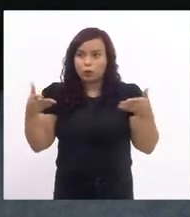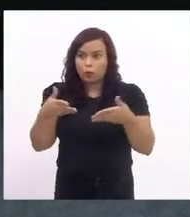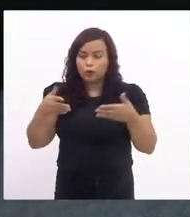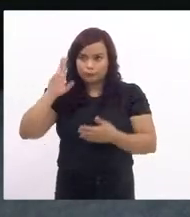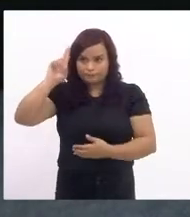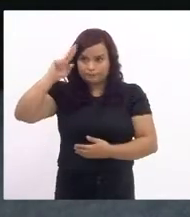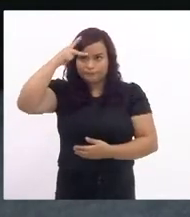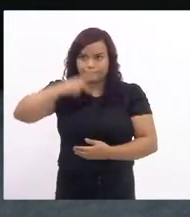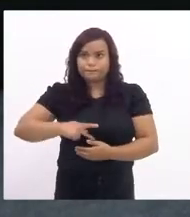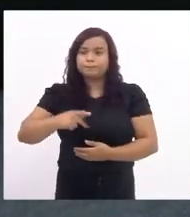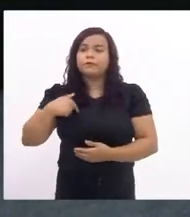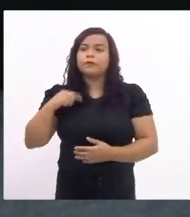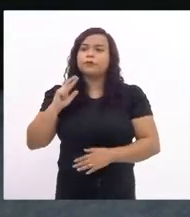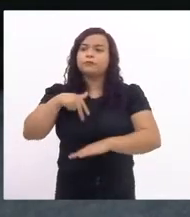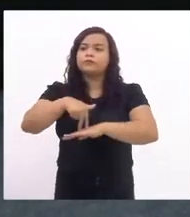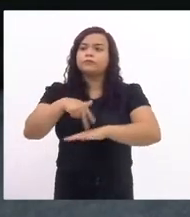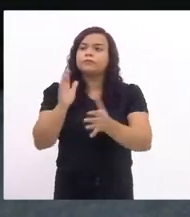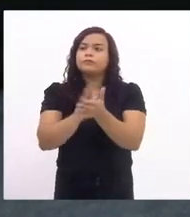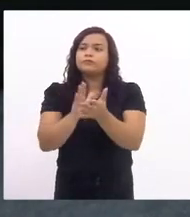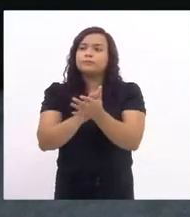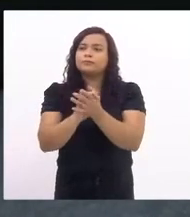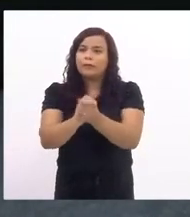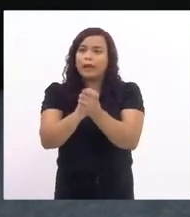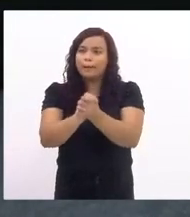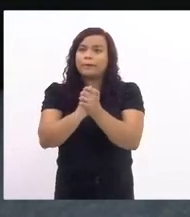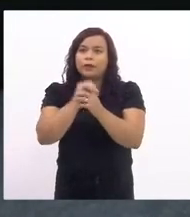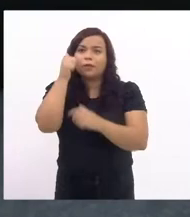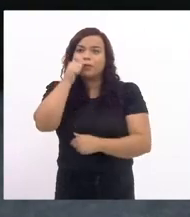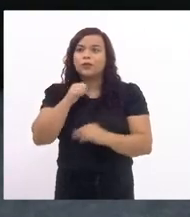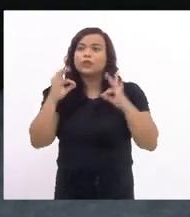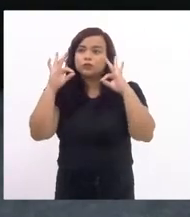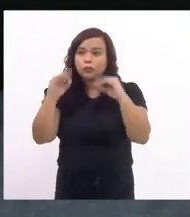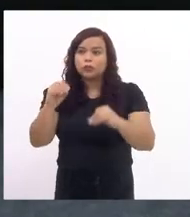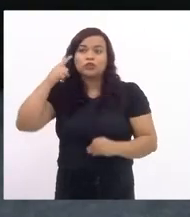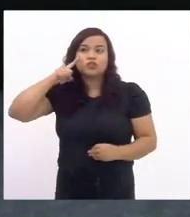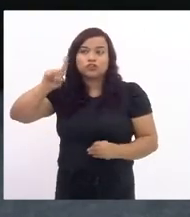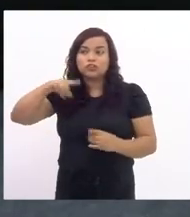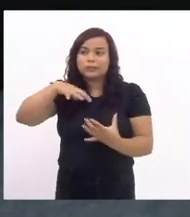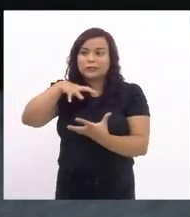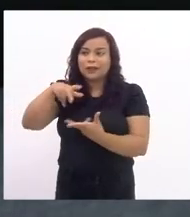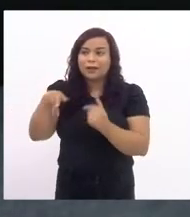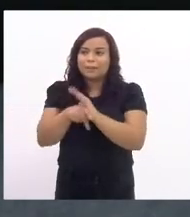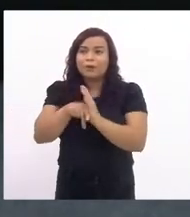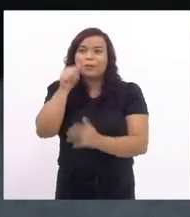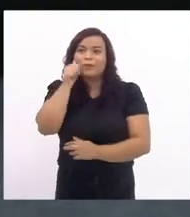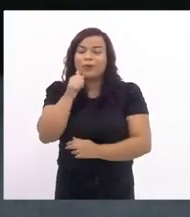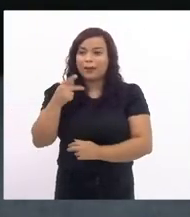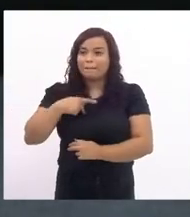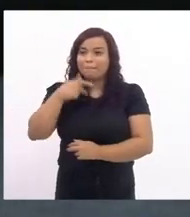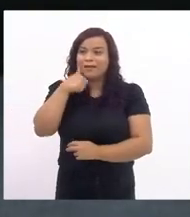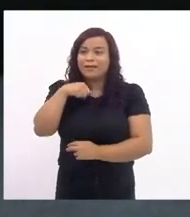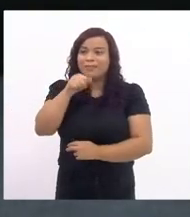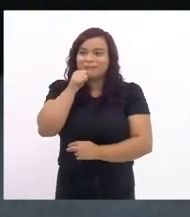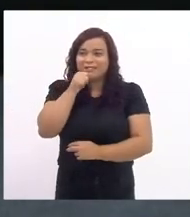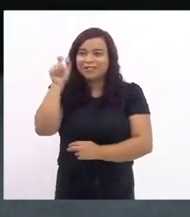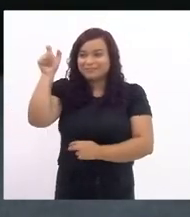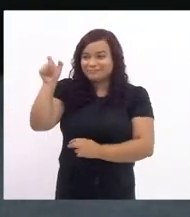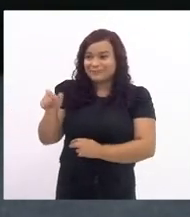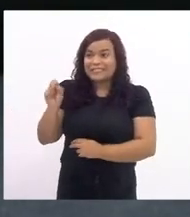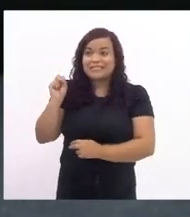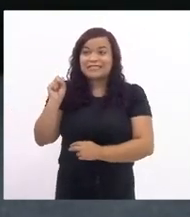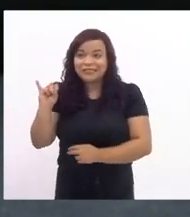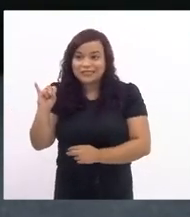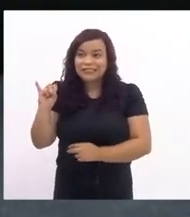para parabenizar todas as mulheres pelo dia internacional da mulher minha mãe por exemplo se não fosse